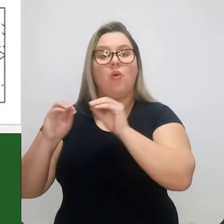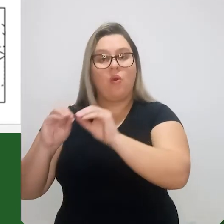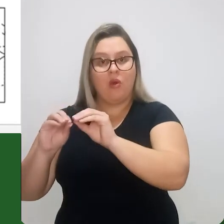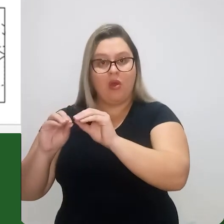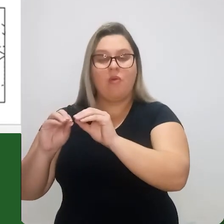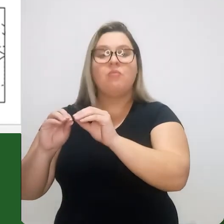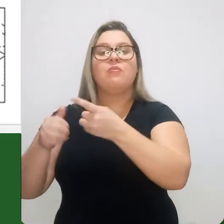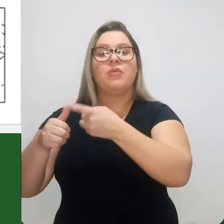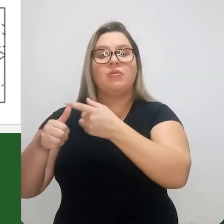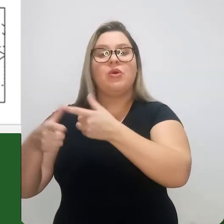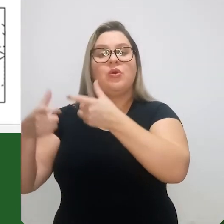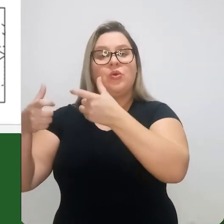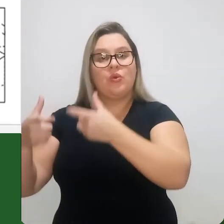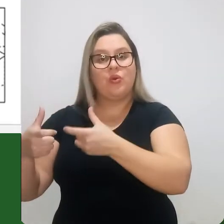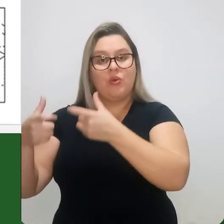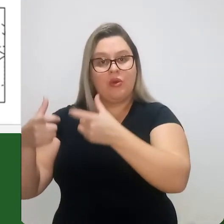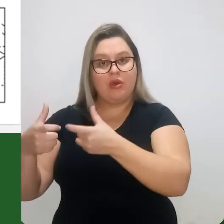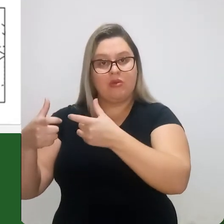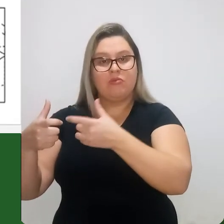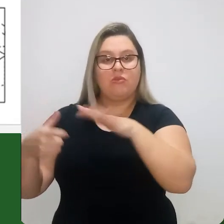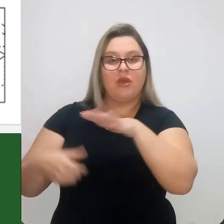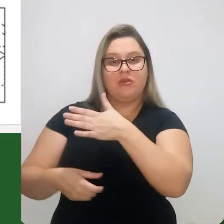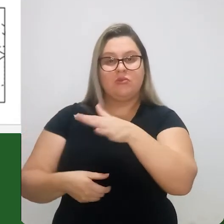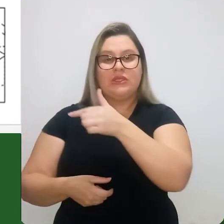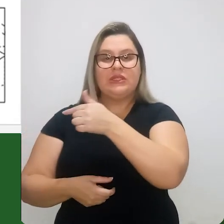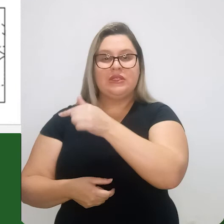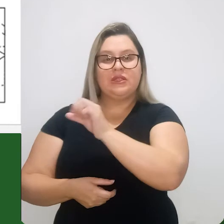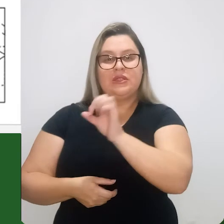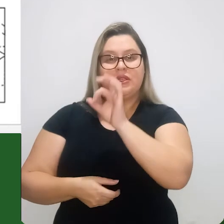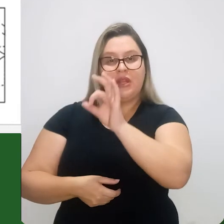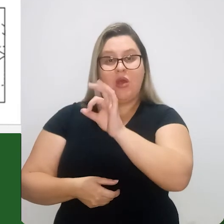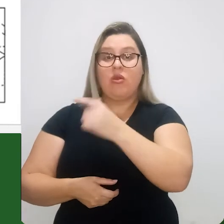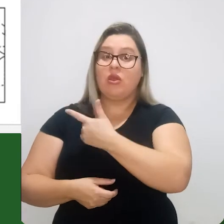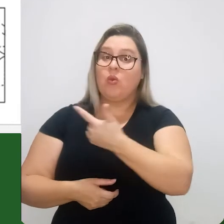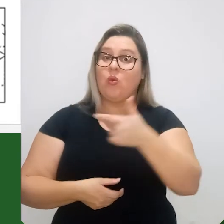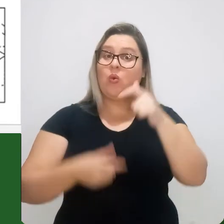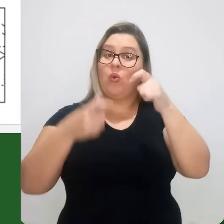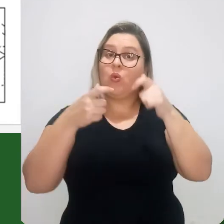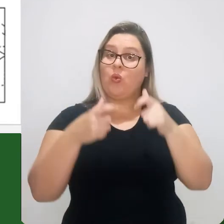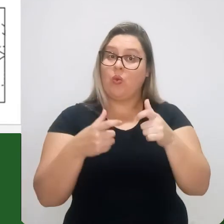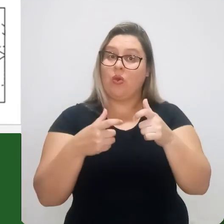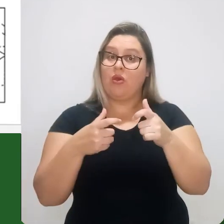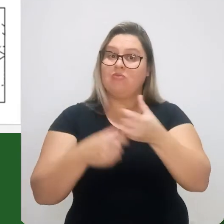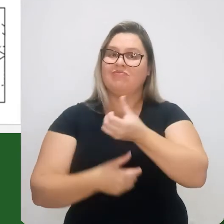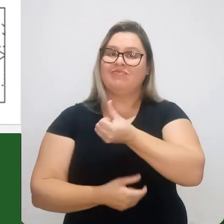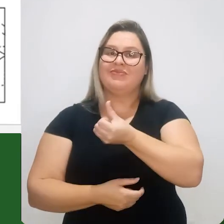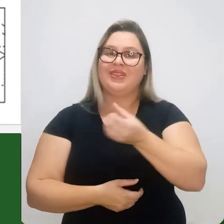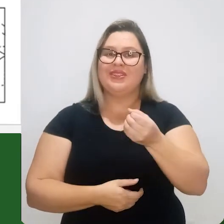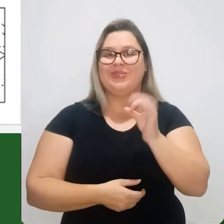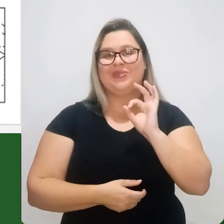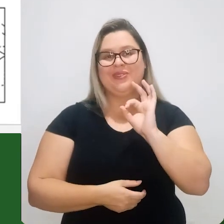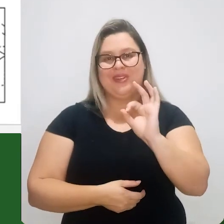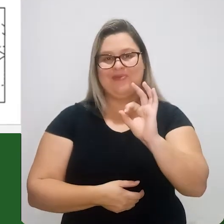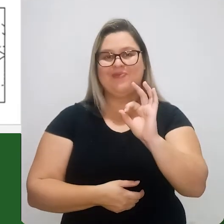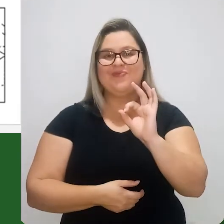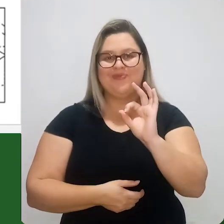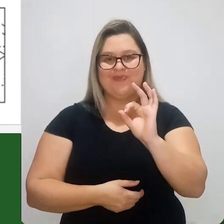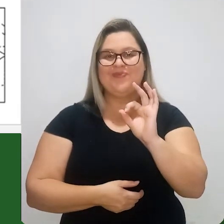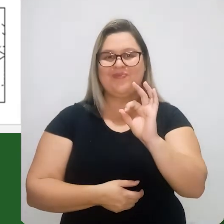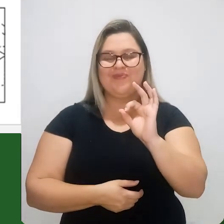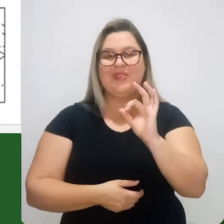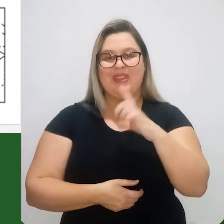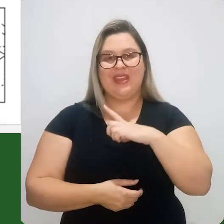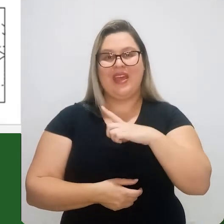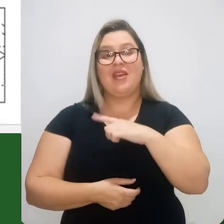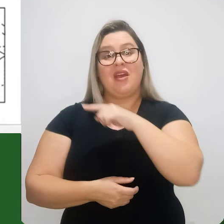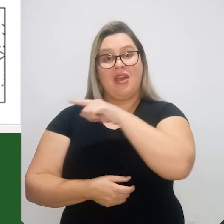e colocamos primeiro aqui num ambiente aproximadamente em torno de 700 graus e temos um outro ambiente a 600